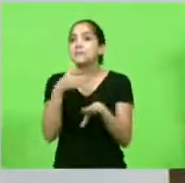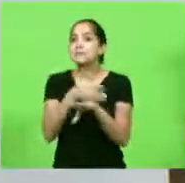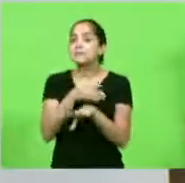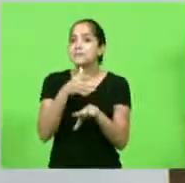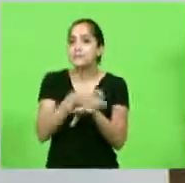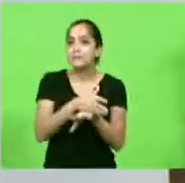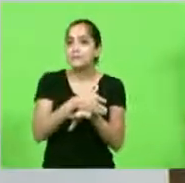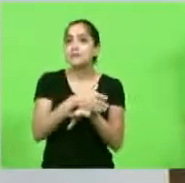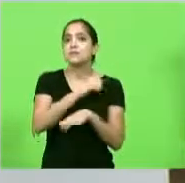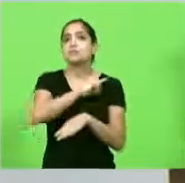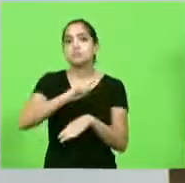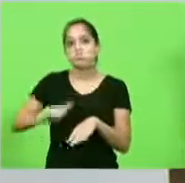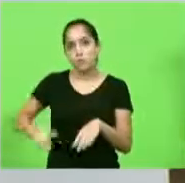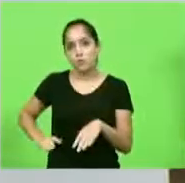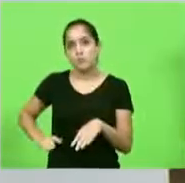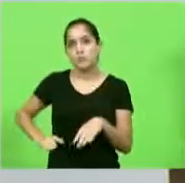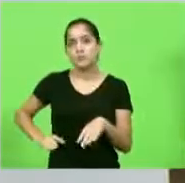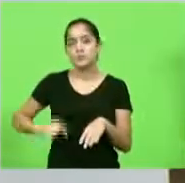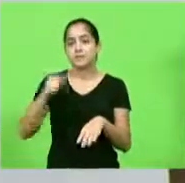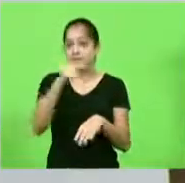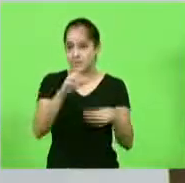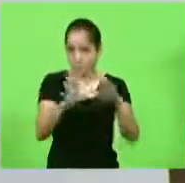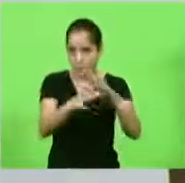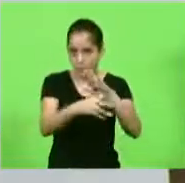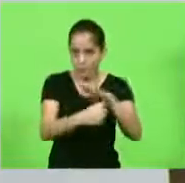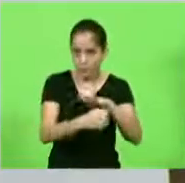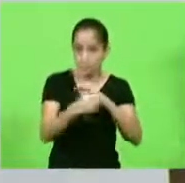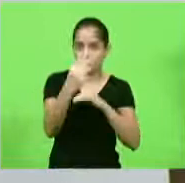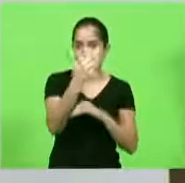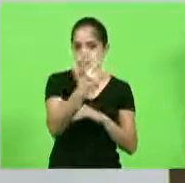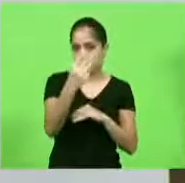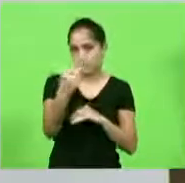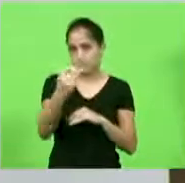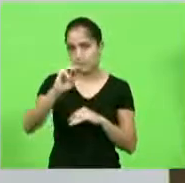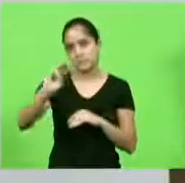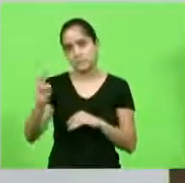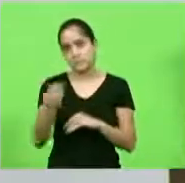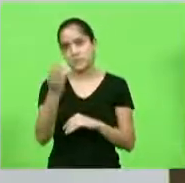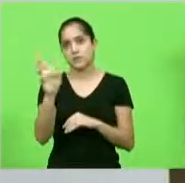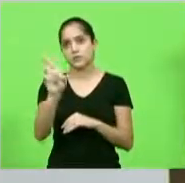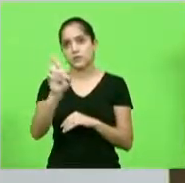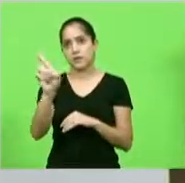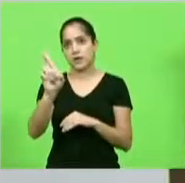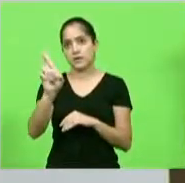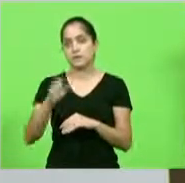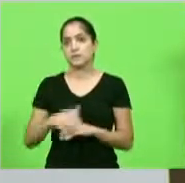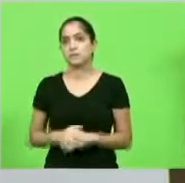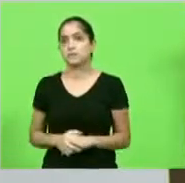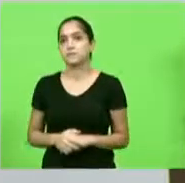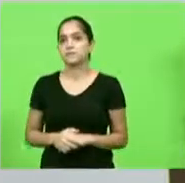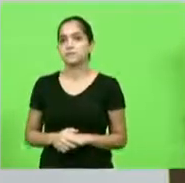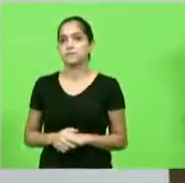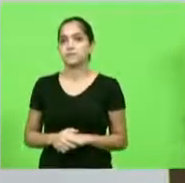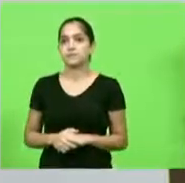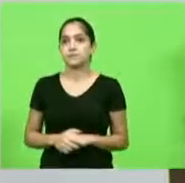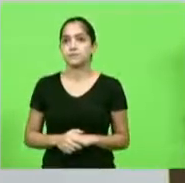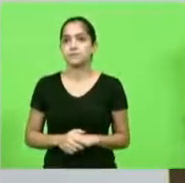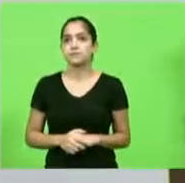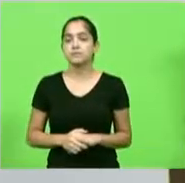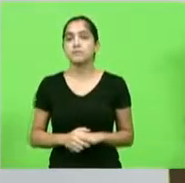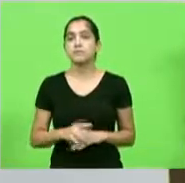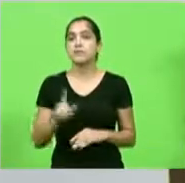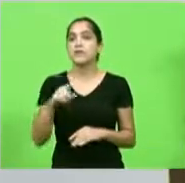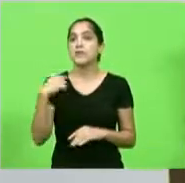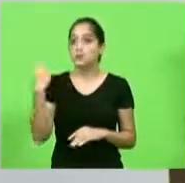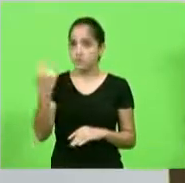governador no caso do roubo dos 33 milhões de reais. Nós, da